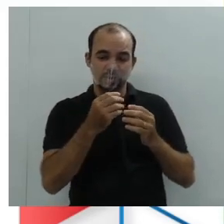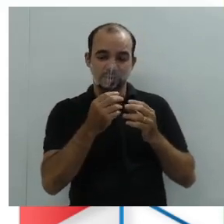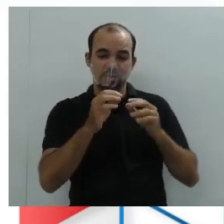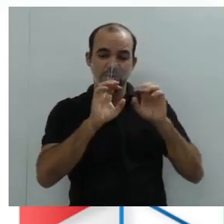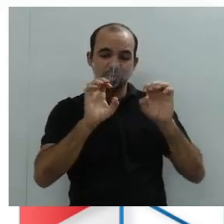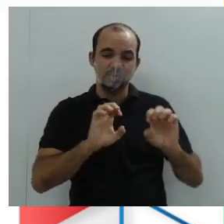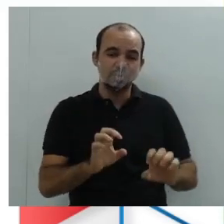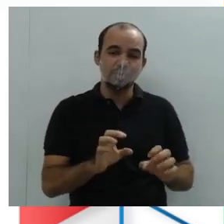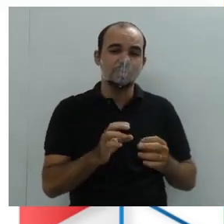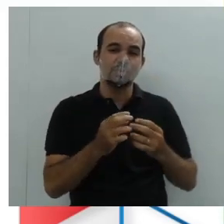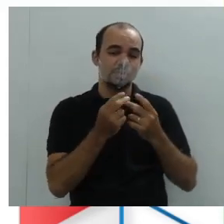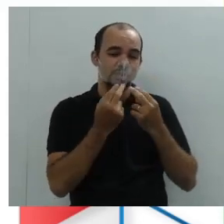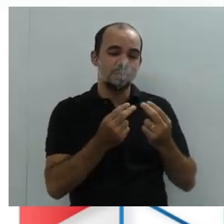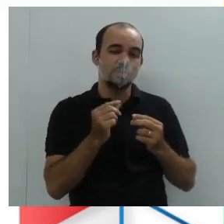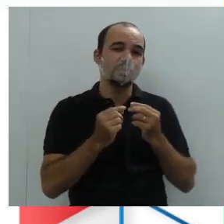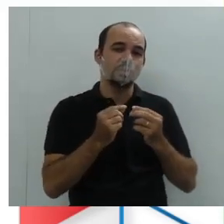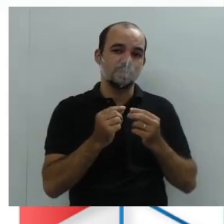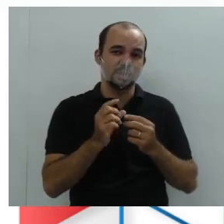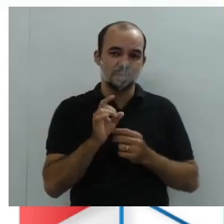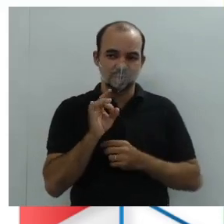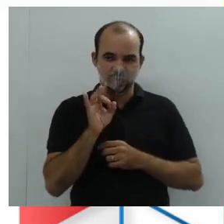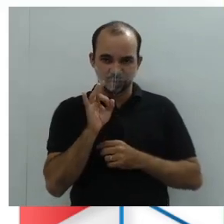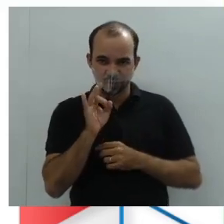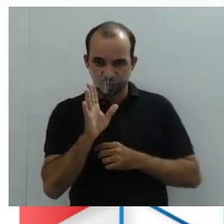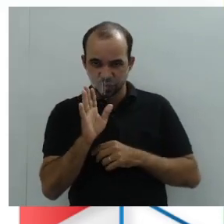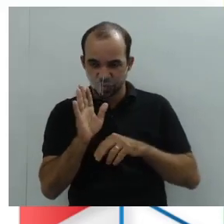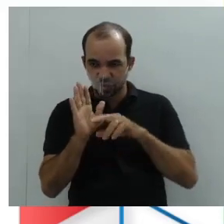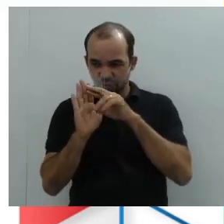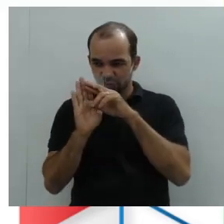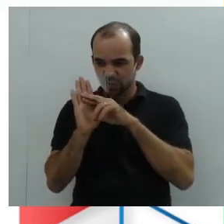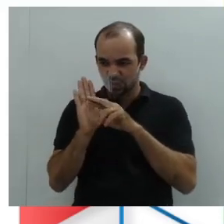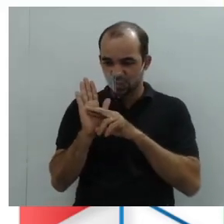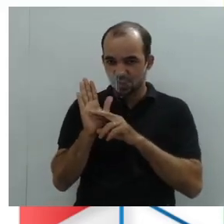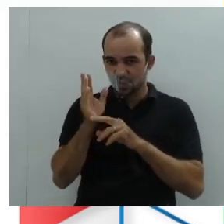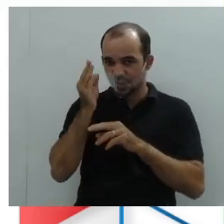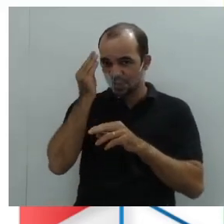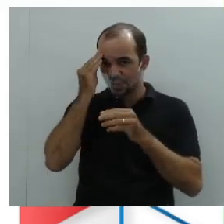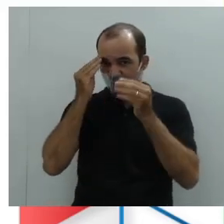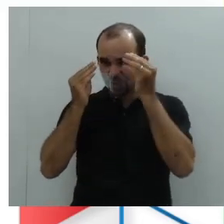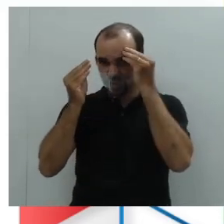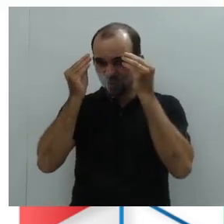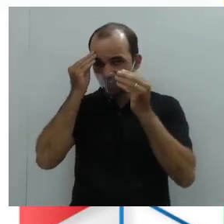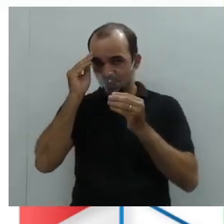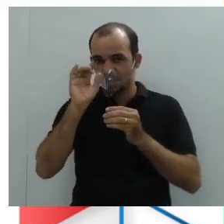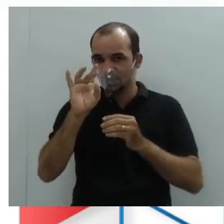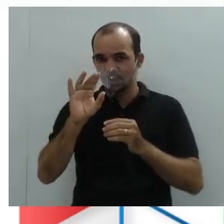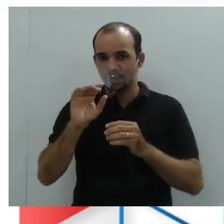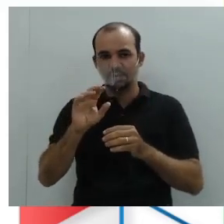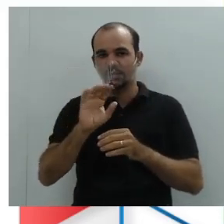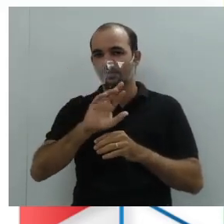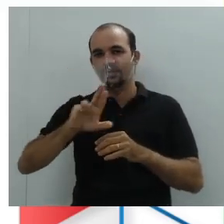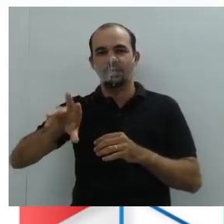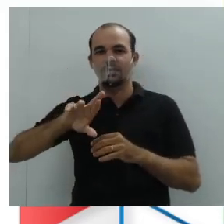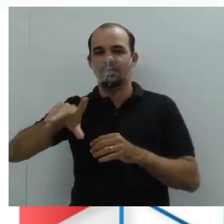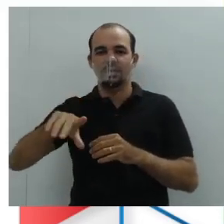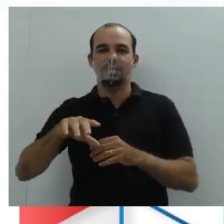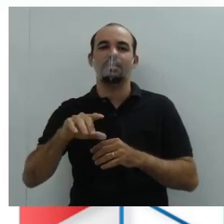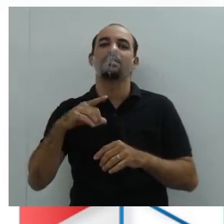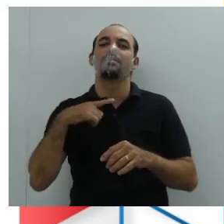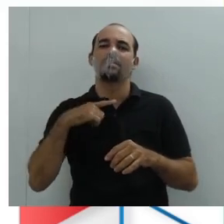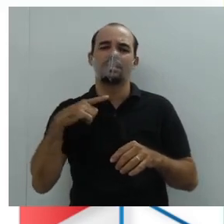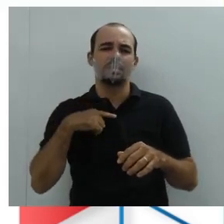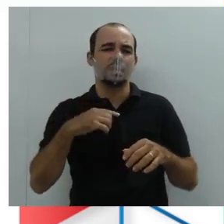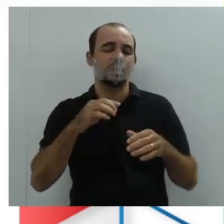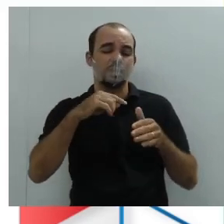língua é decorar as regras da gramática normativa. Só que não é apenas isso, é muito mais.